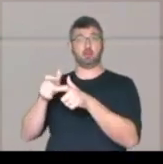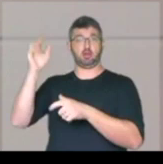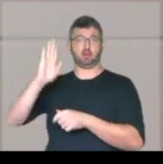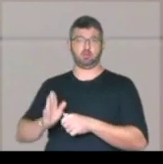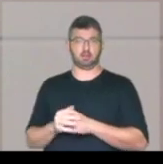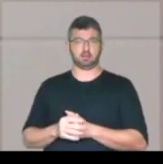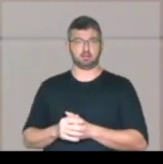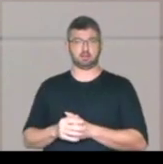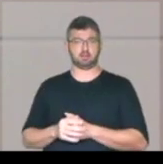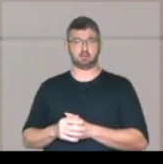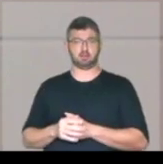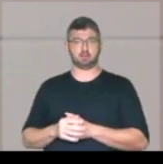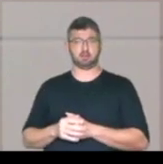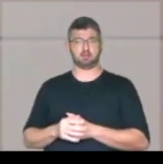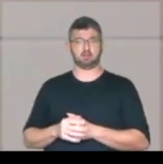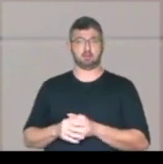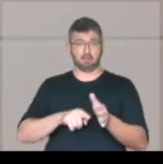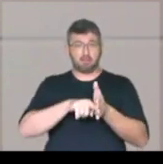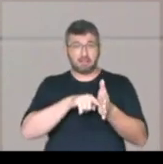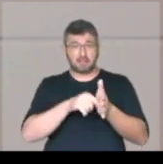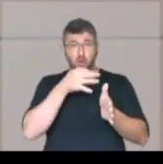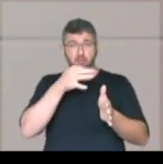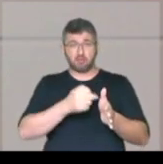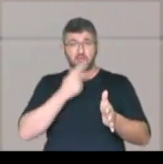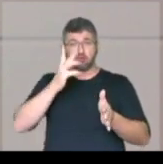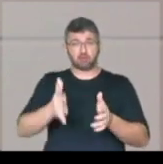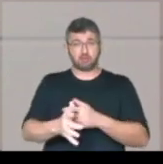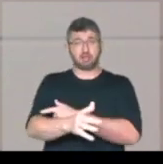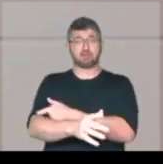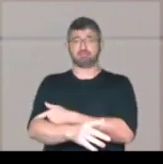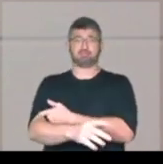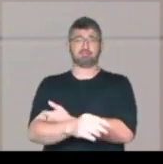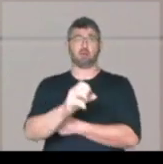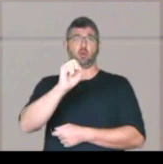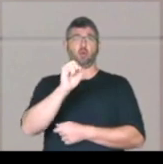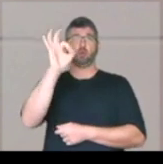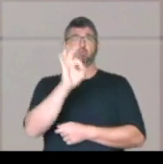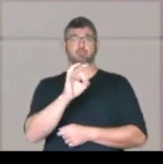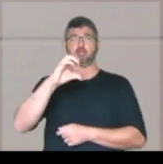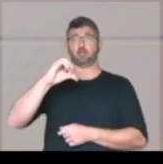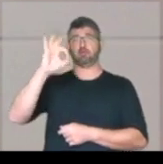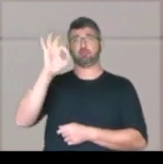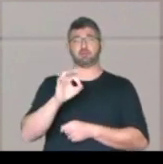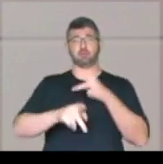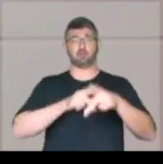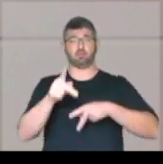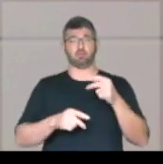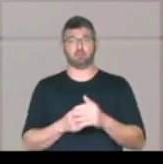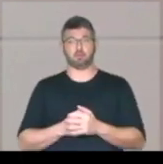Brasil, uma minoria que na última pesquisa de opinião feita, não supera 8%, 9% dos brasileiros.